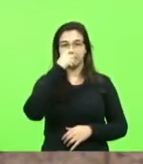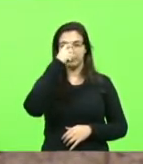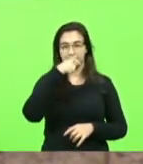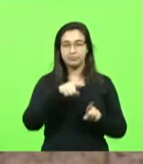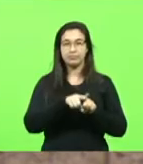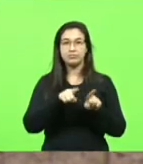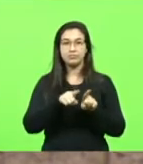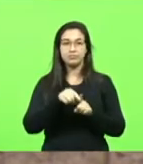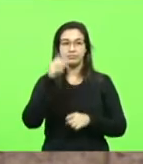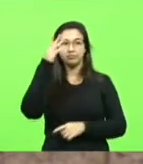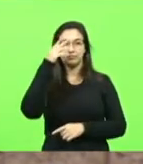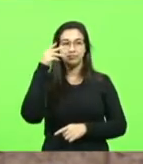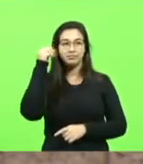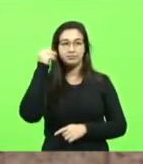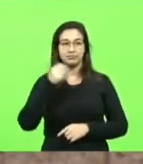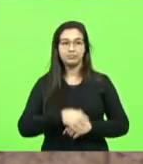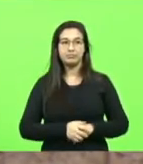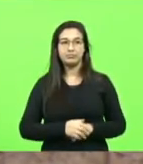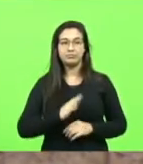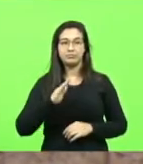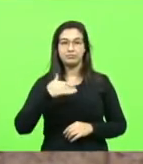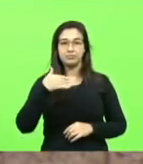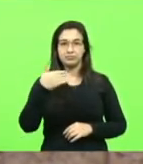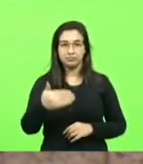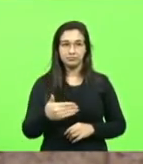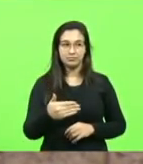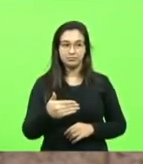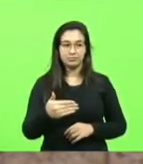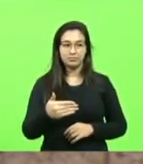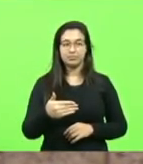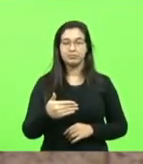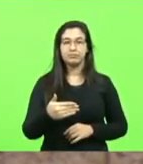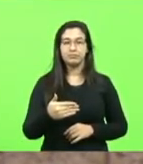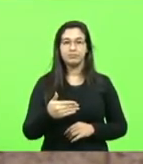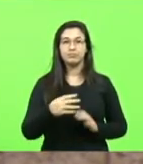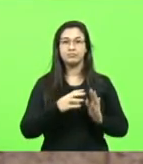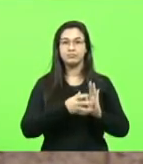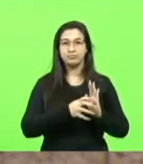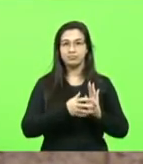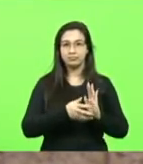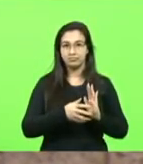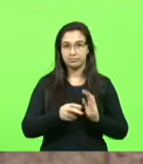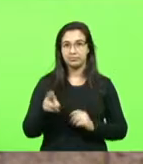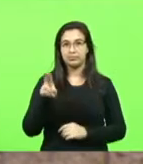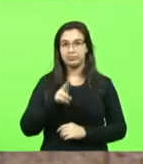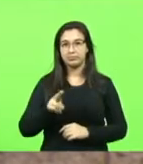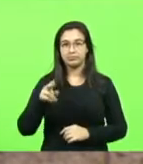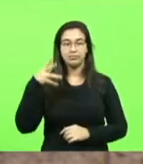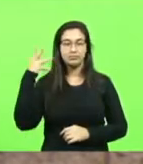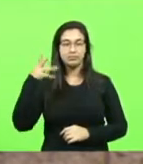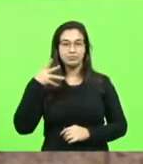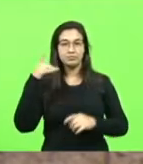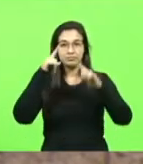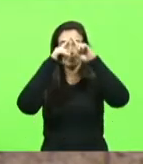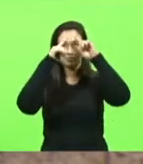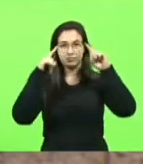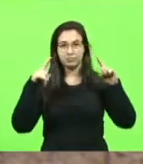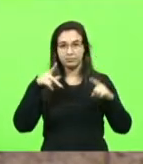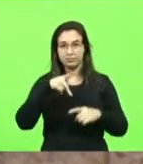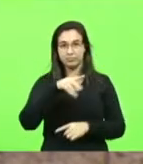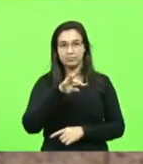Carminati. Grande expediente. Nesse horário destinado aos partidos políticos, fizeram uso da palavra os senhores deputados Neudi Sareta, do PT,